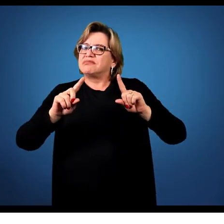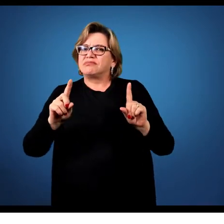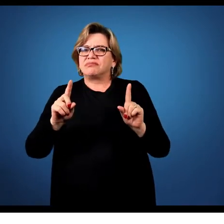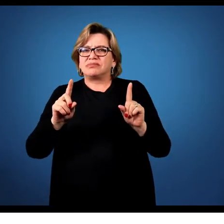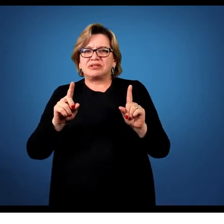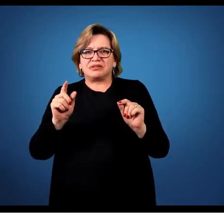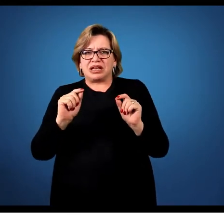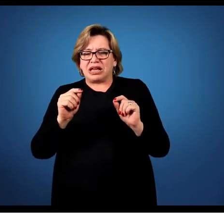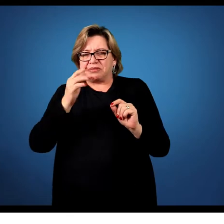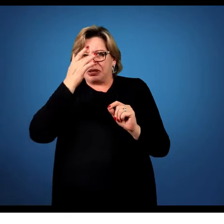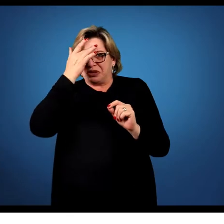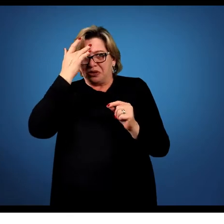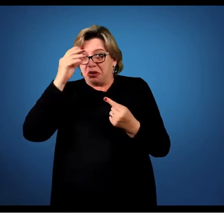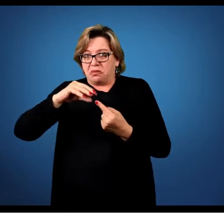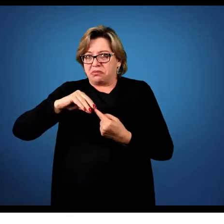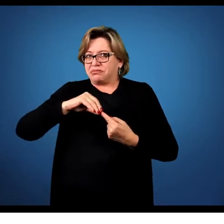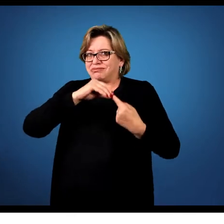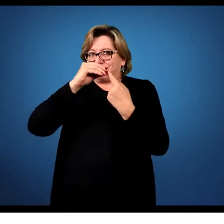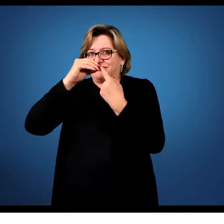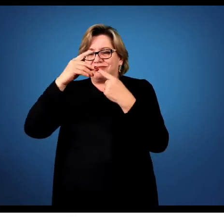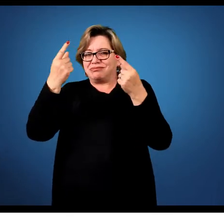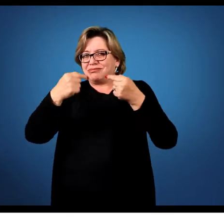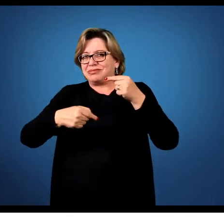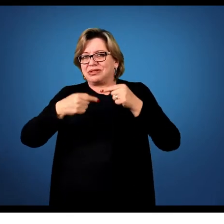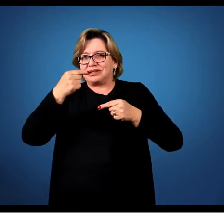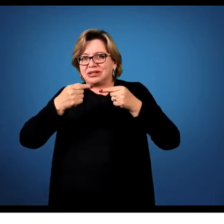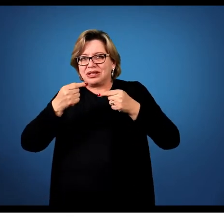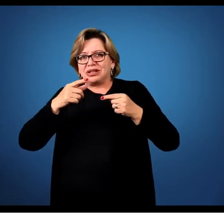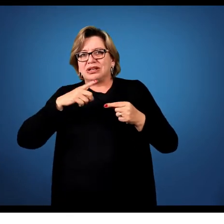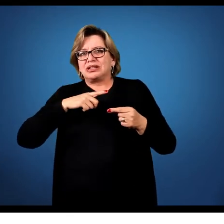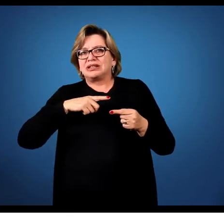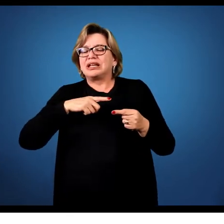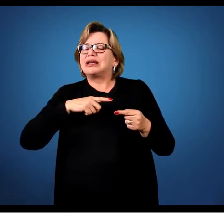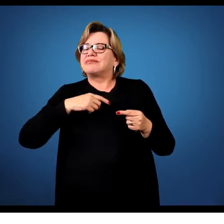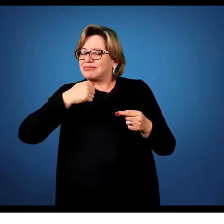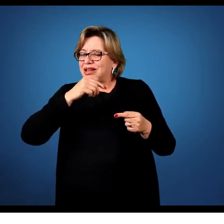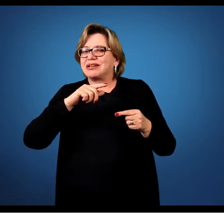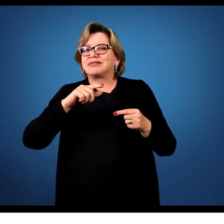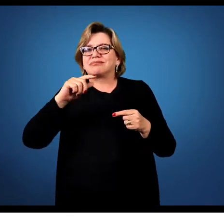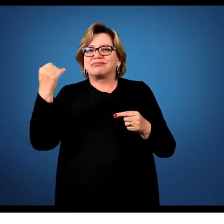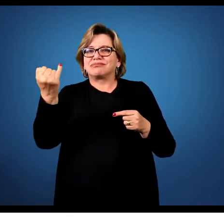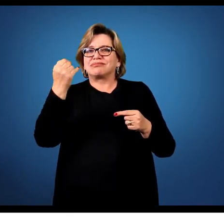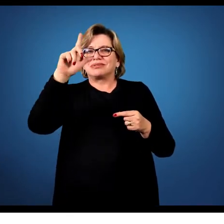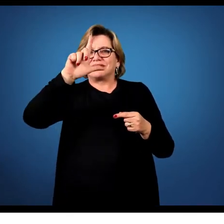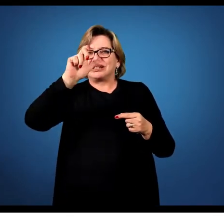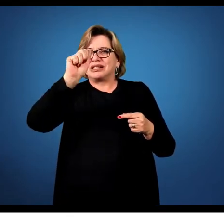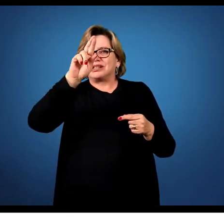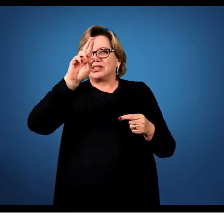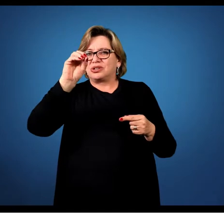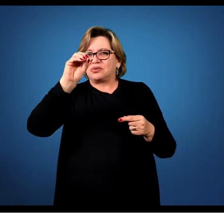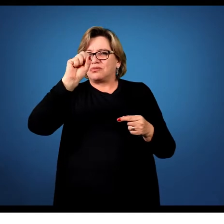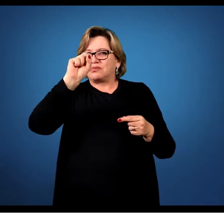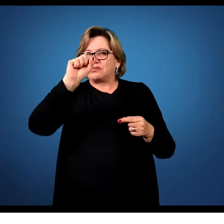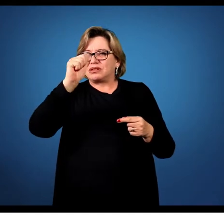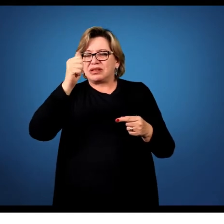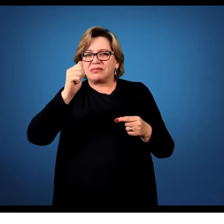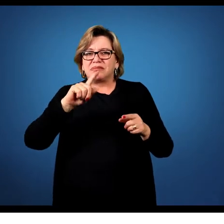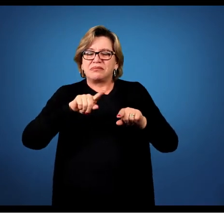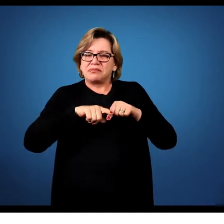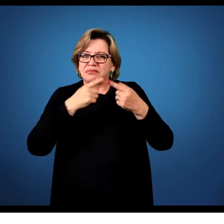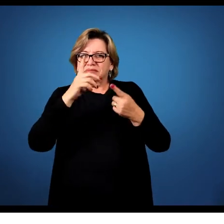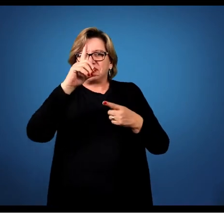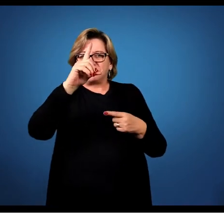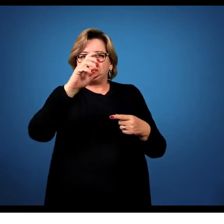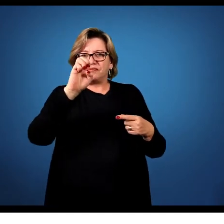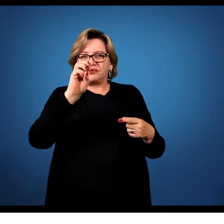central da nossa discussão. A gente ainda fala mais sobre o Larossa, mas o próprio Dewey, quando ele vai falar sobre a experiência, ele comenta que a experiência é como se